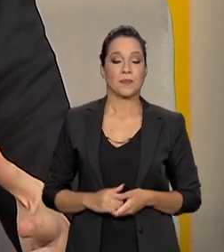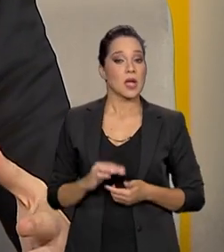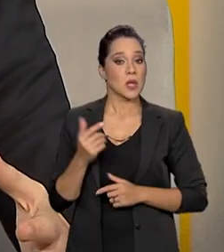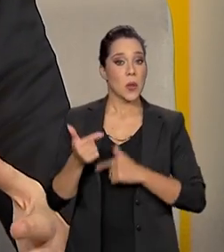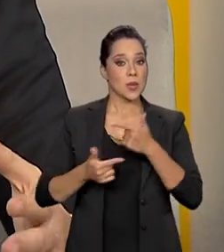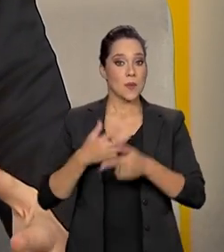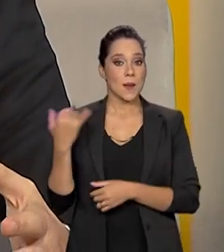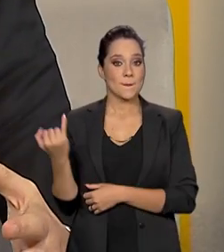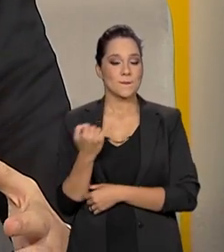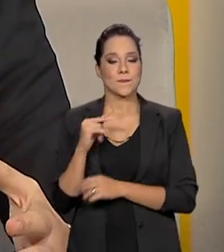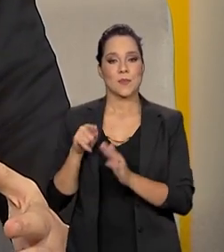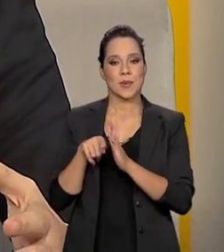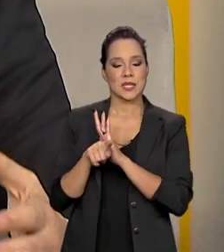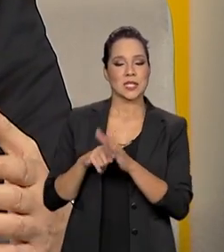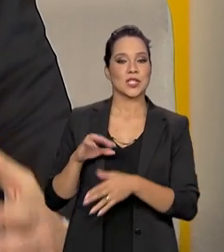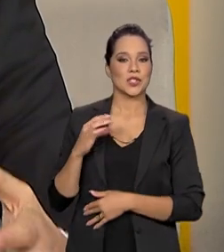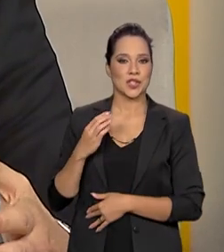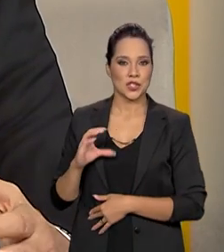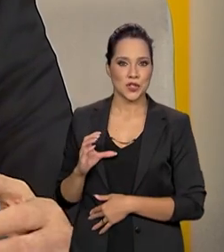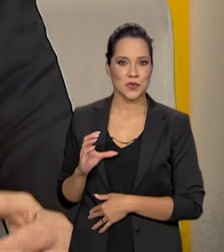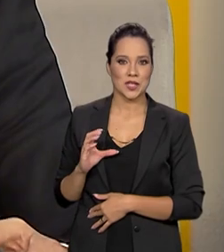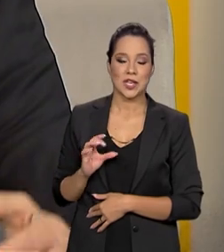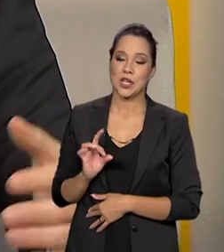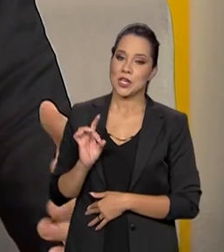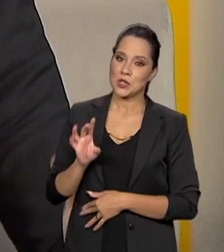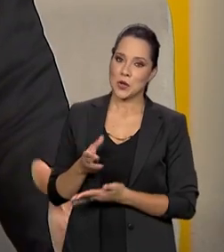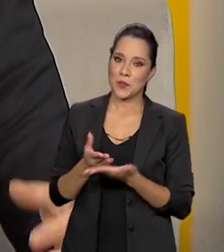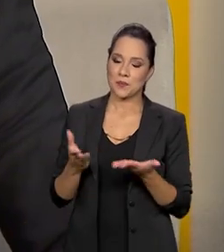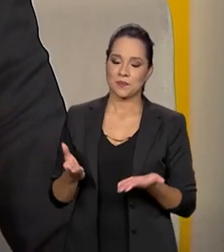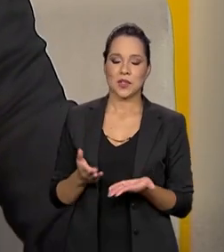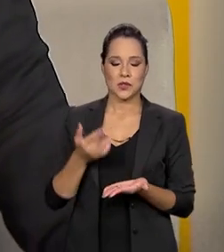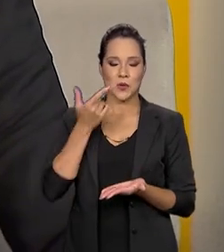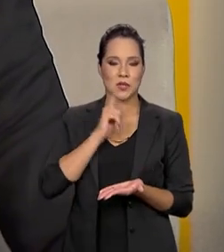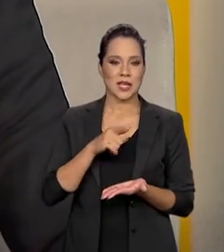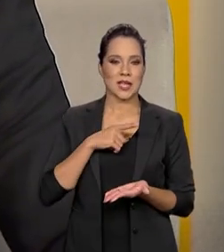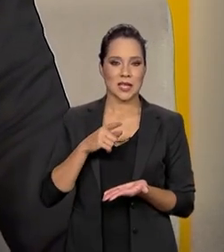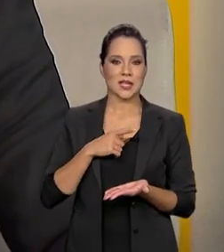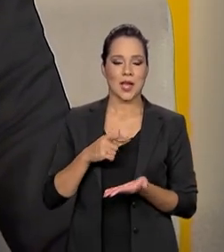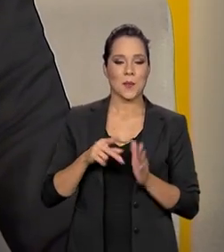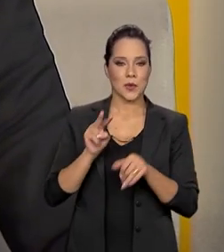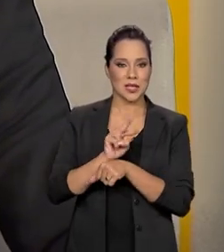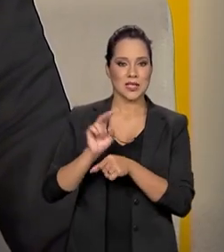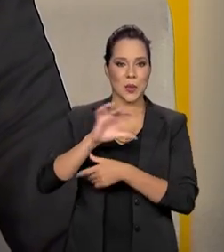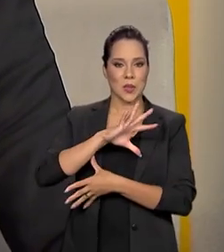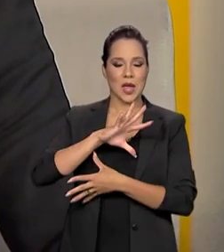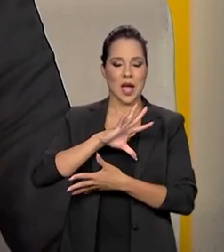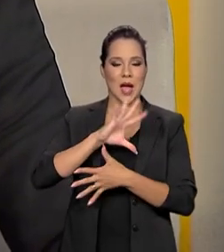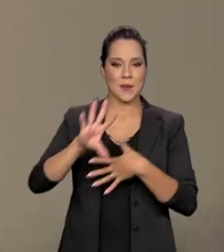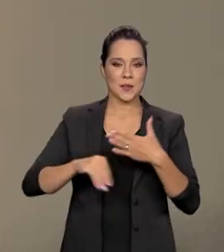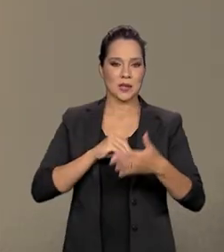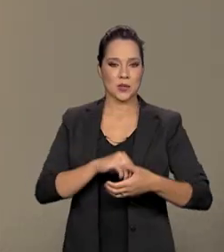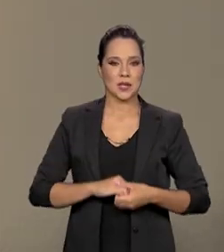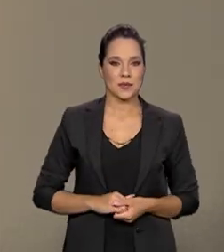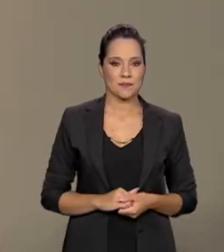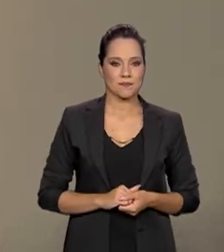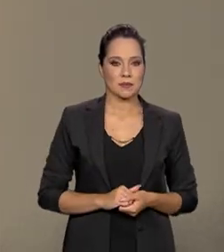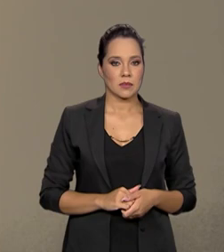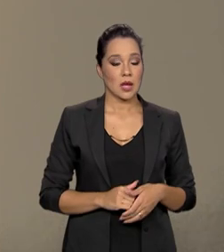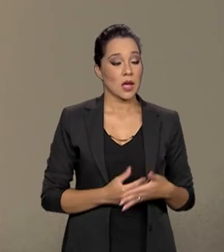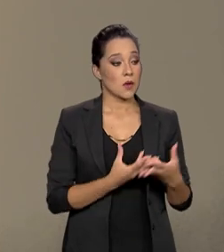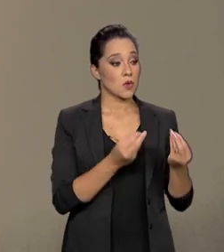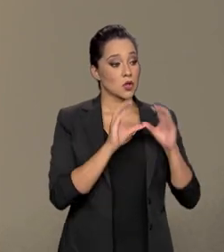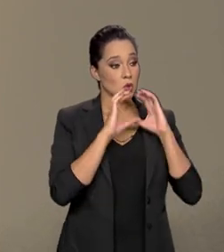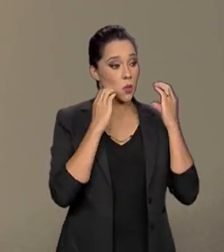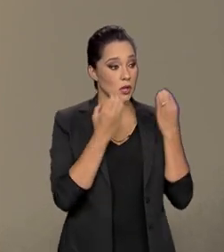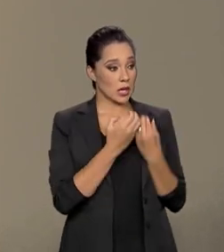fundamental da pesquisa científica e só através dela que a gente pode trazer a conservação da Amazônia. E em muitas comunidades,